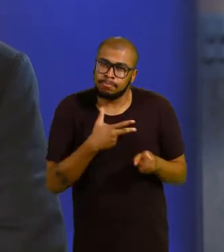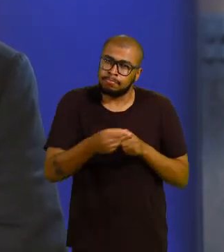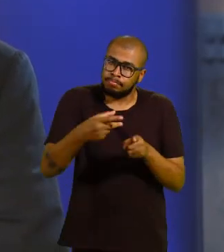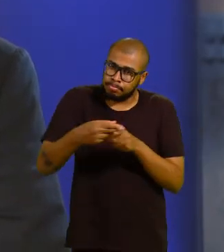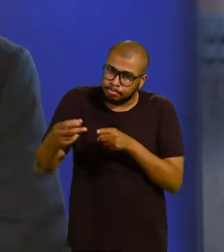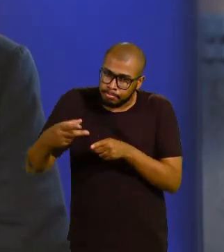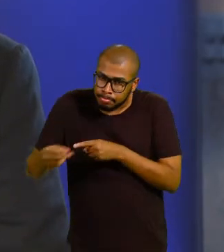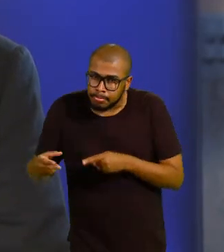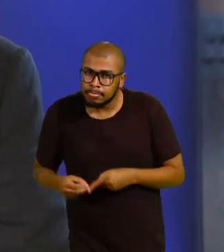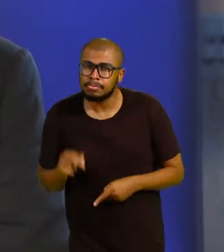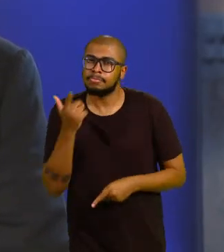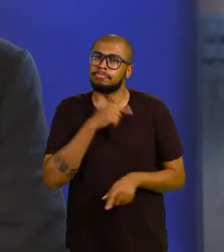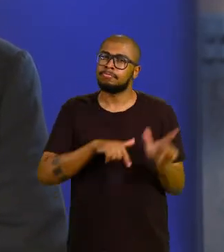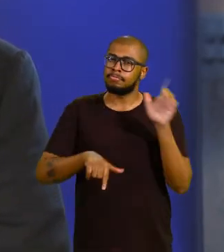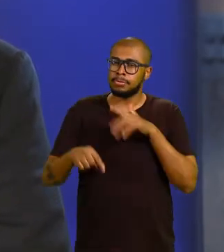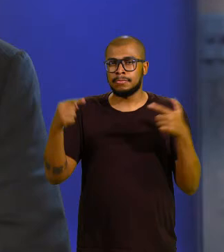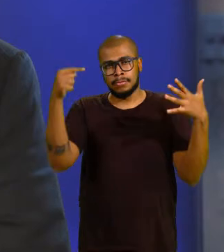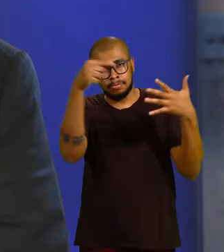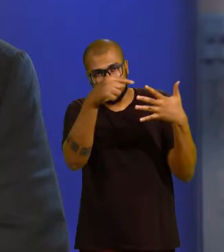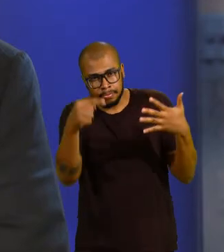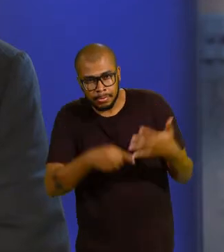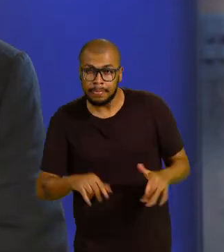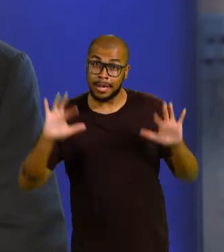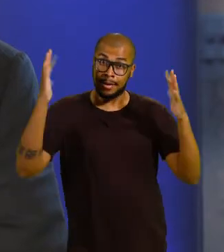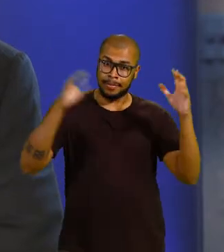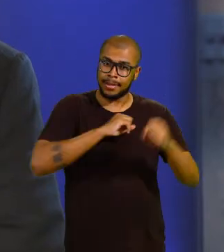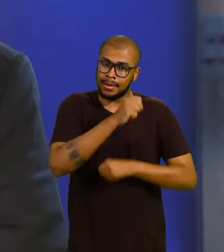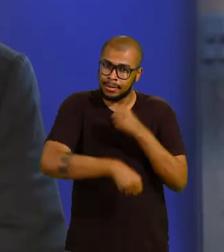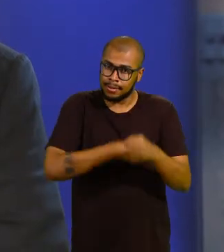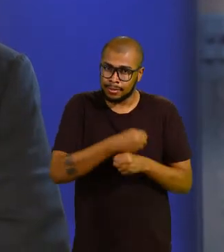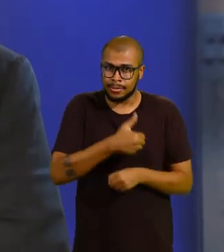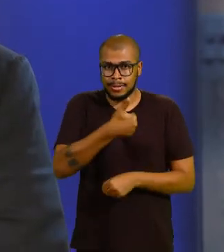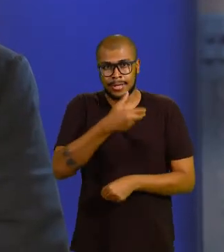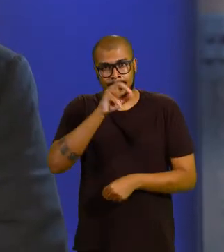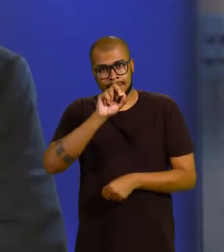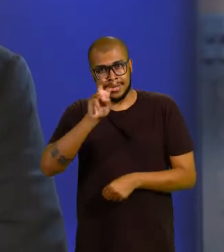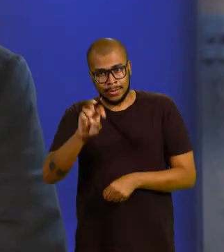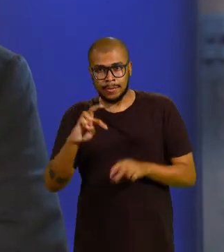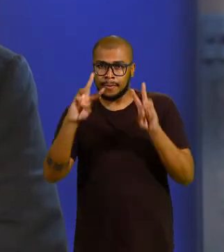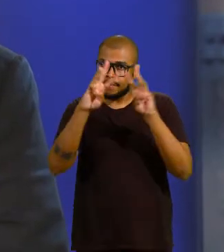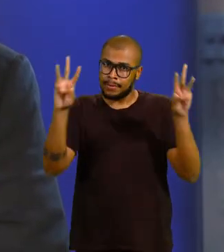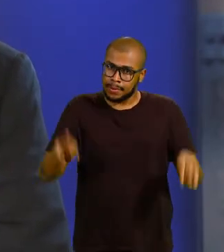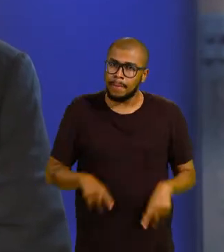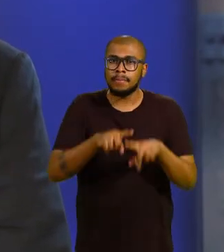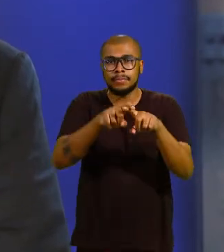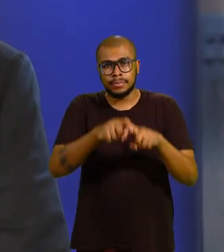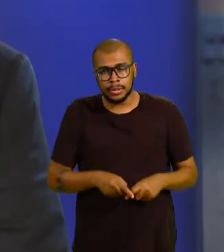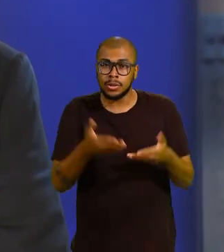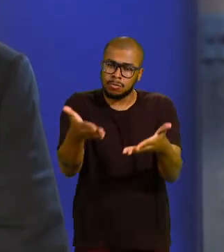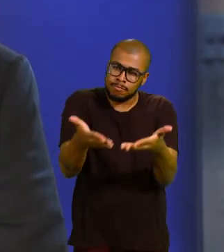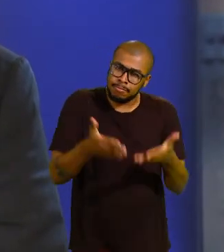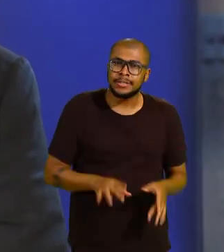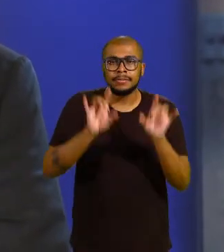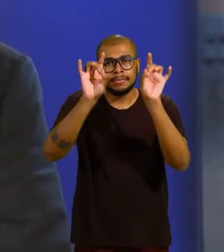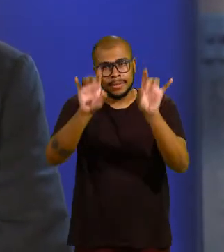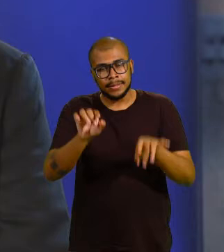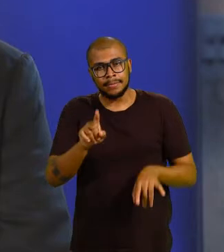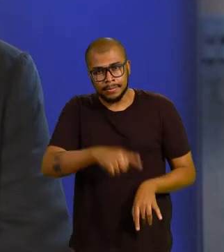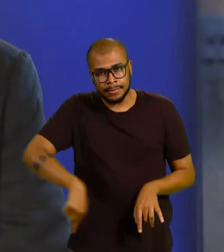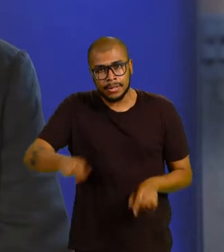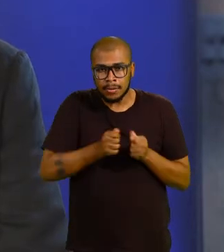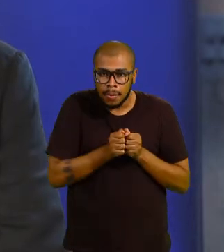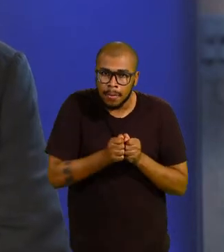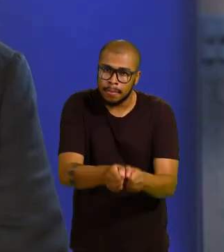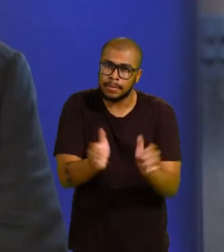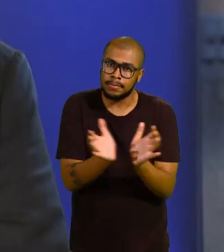realizadas e com muitos motivos para comemorar os 105 anos da Universidade. Por isso, faço um convite muito especial para que você nos acompanhe